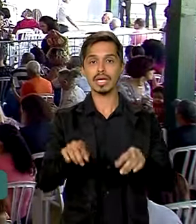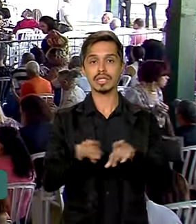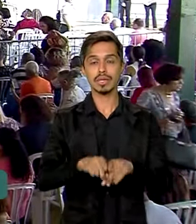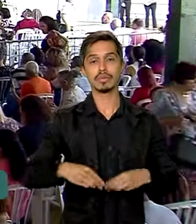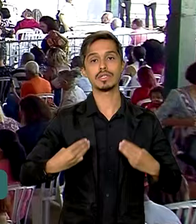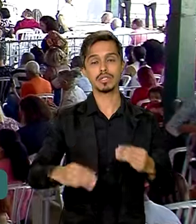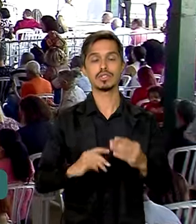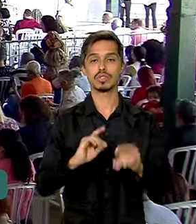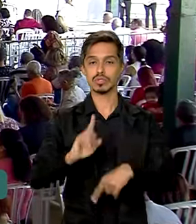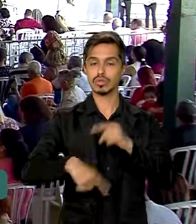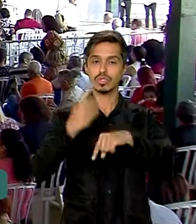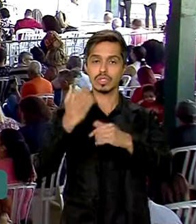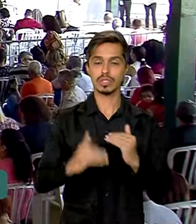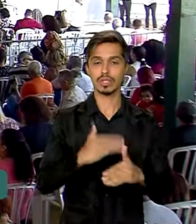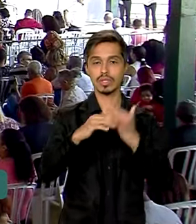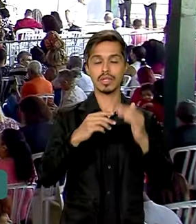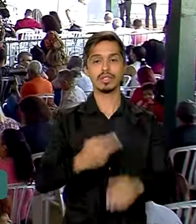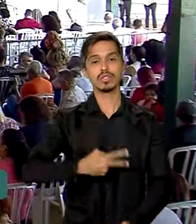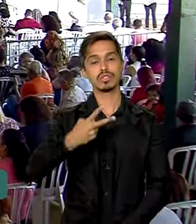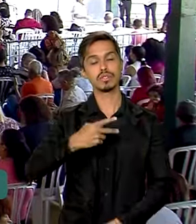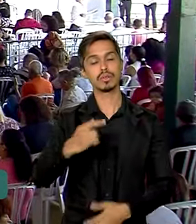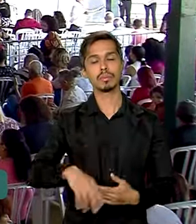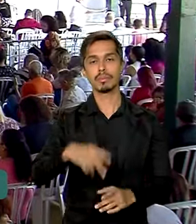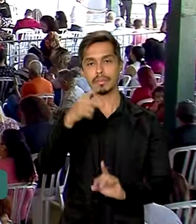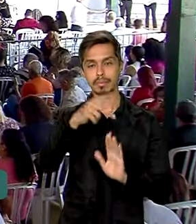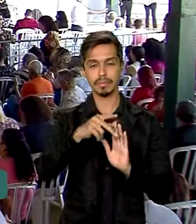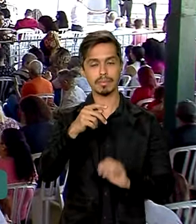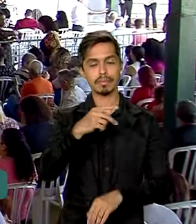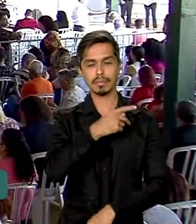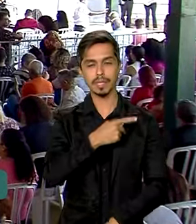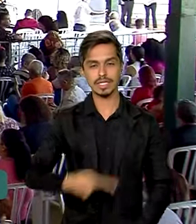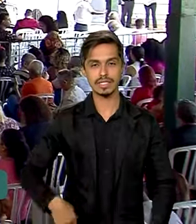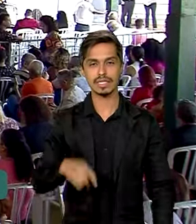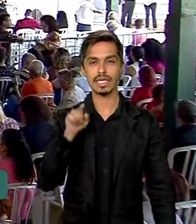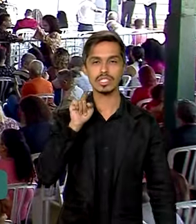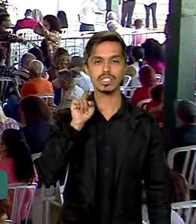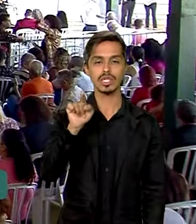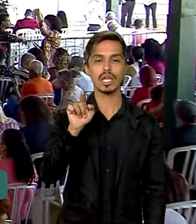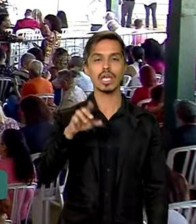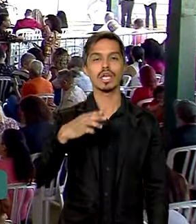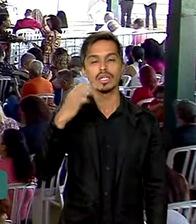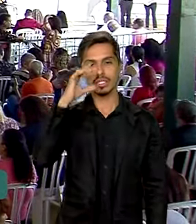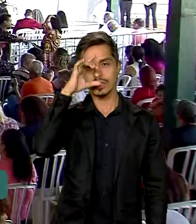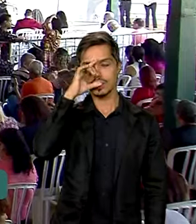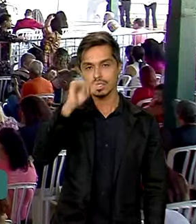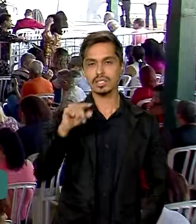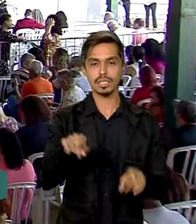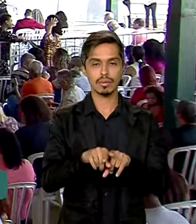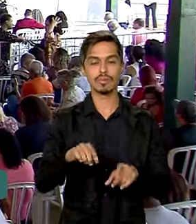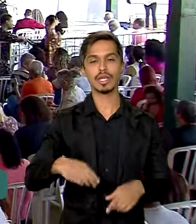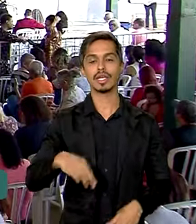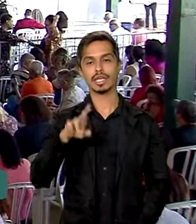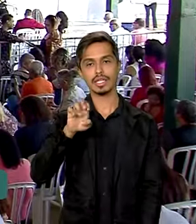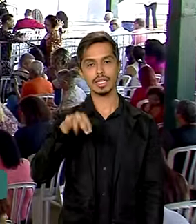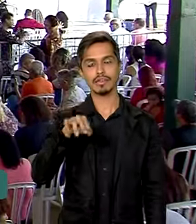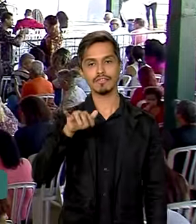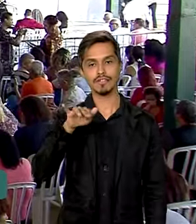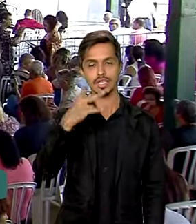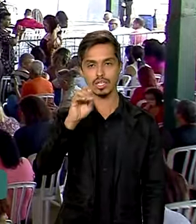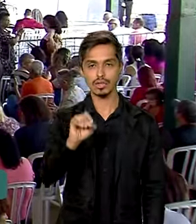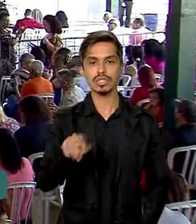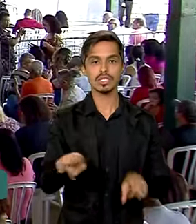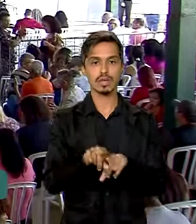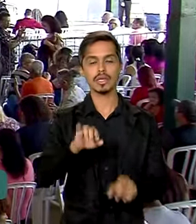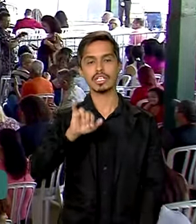Desenvolvimento, Indústria e Comércio, o vice-presidente-geral do Alckmin, da Casa Civil Rui Costa, dos transportes Renan Filho, das cidades Jader